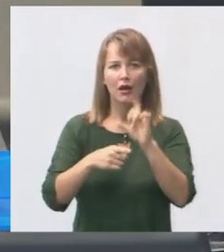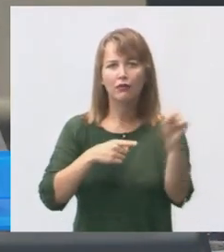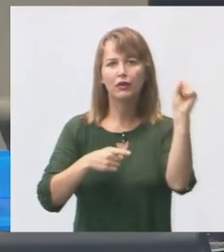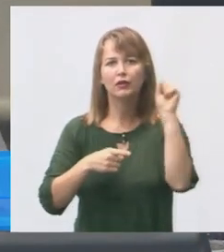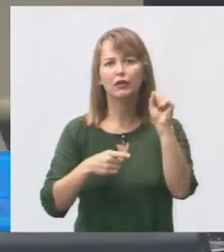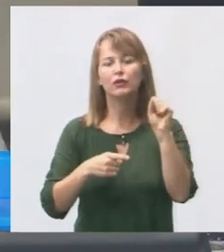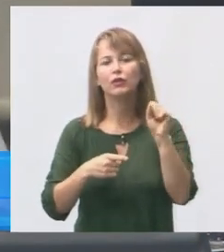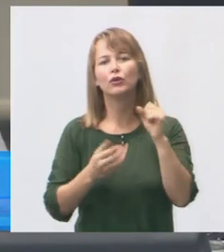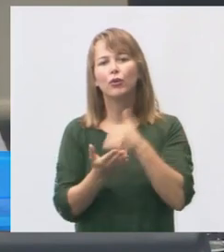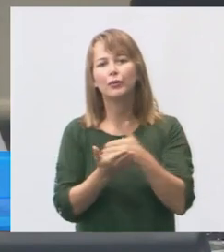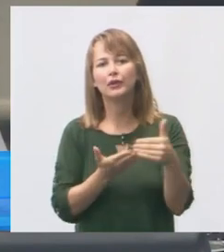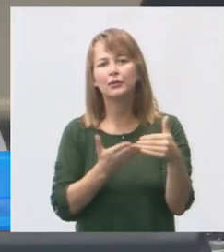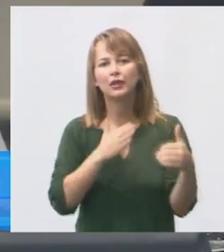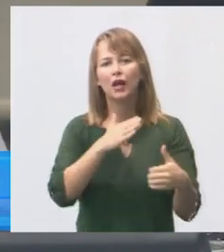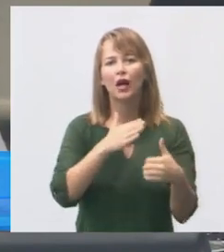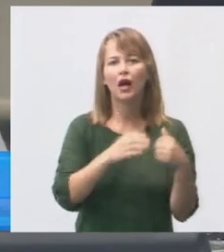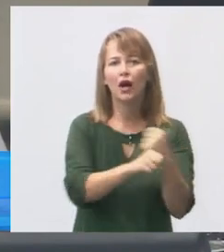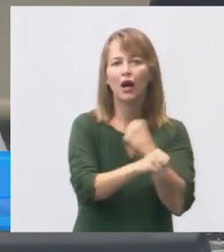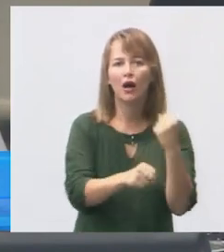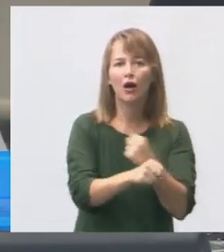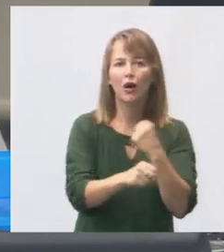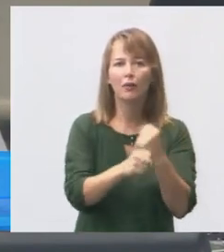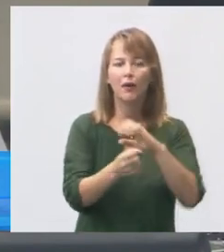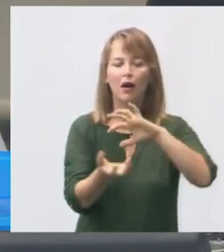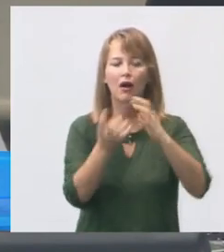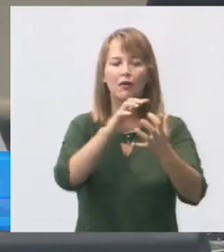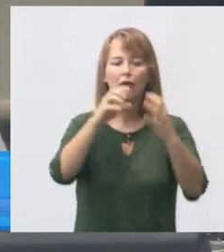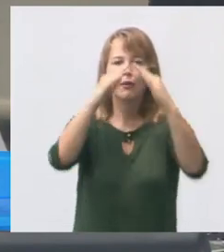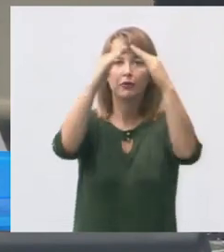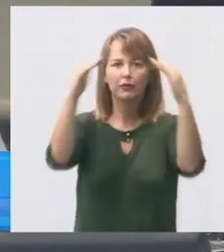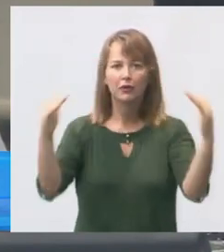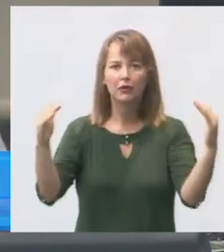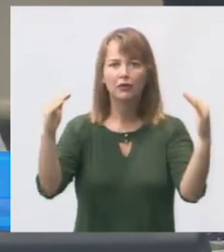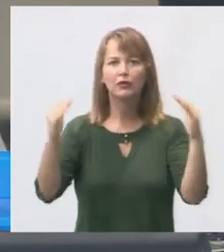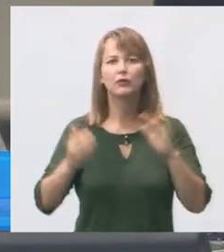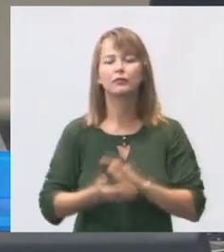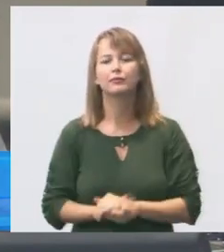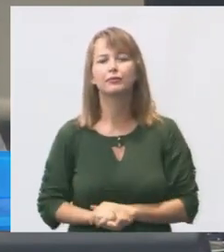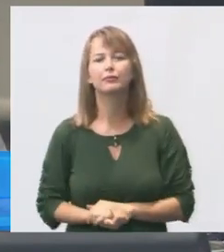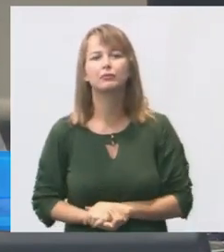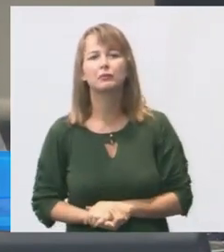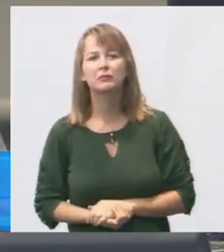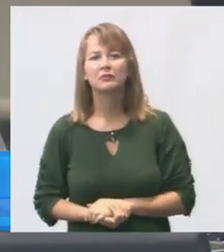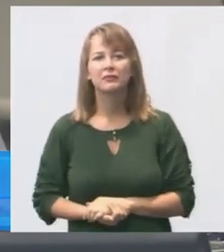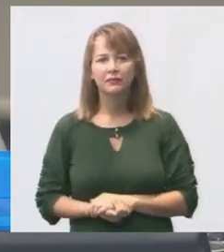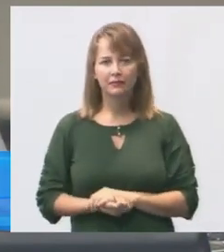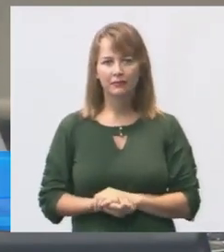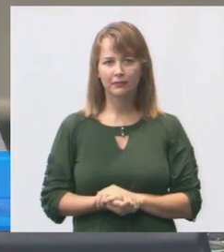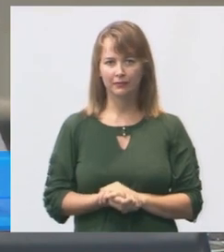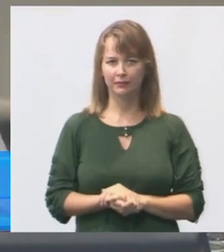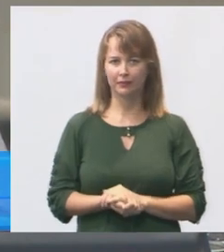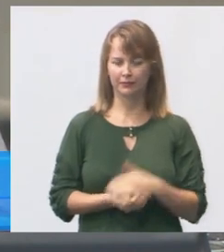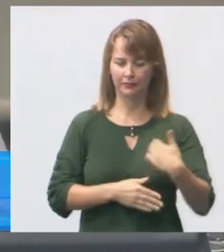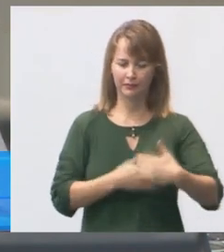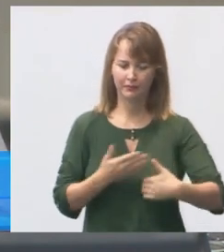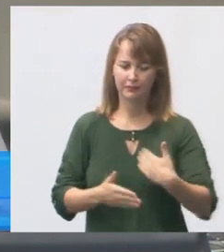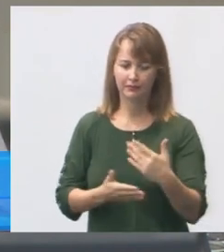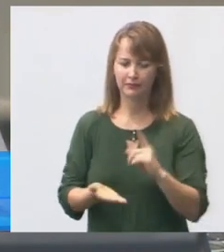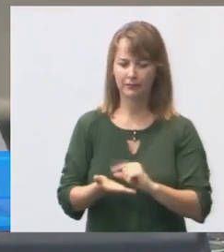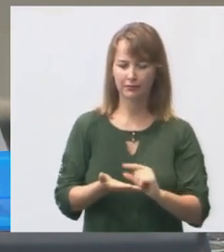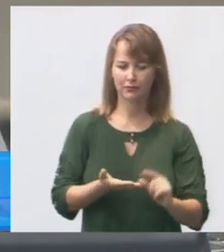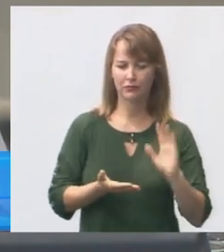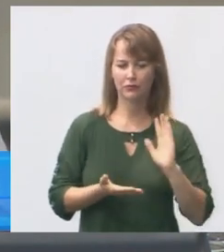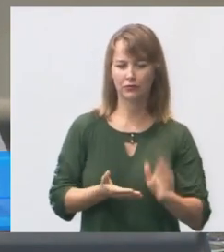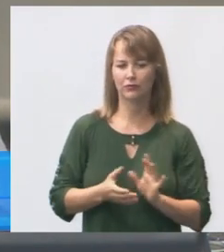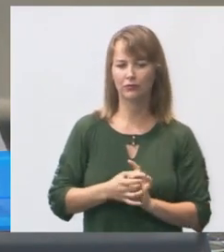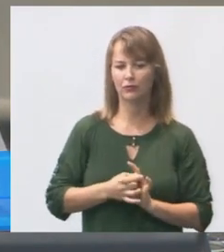as obras, inclusive, de reforma do telhado e da cobertura. Então, o processo de licitação está em fase de providências quanto à